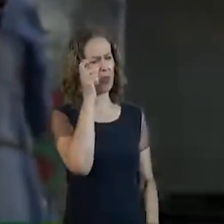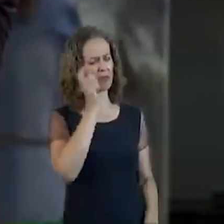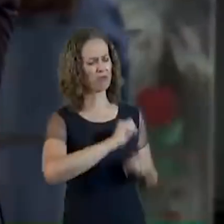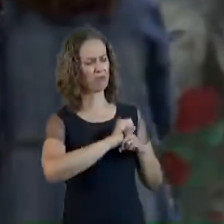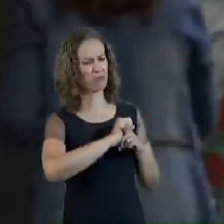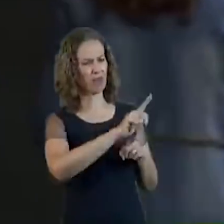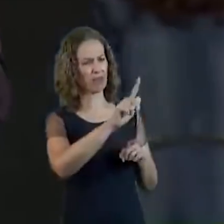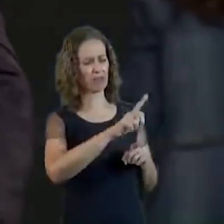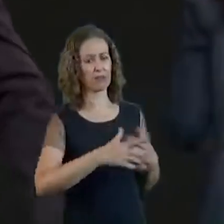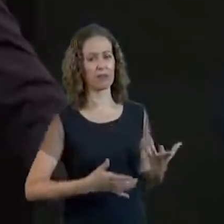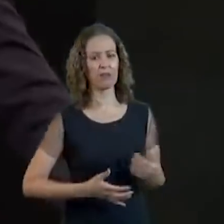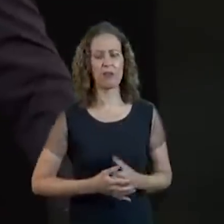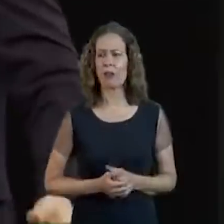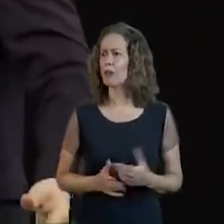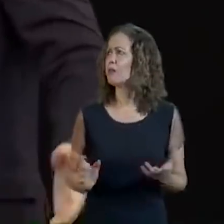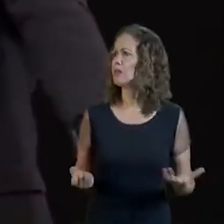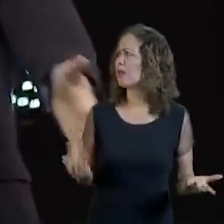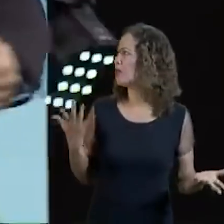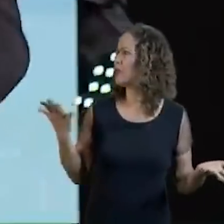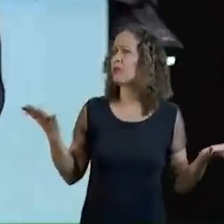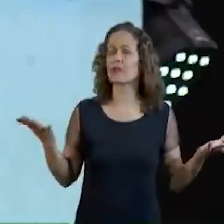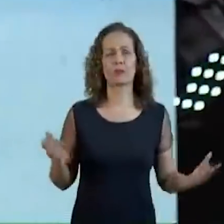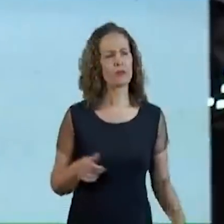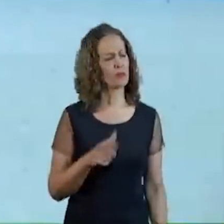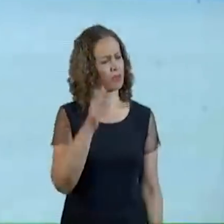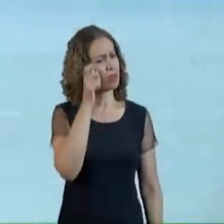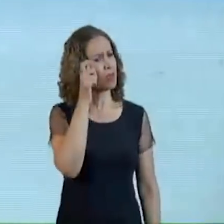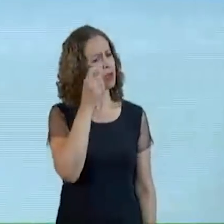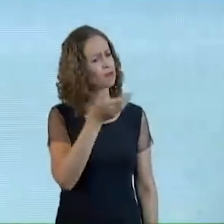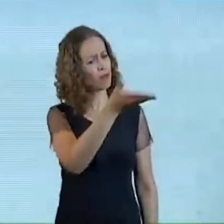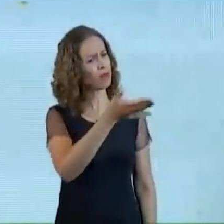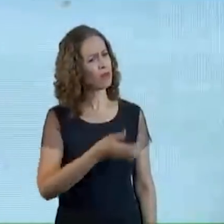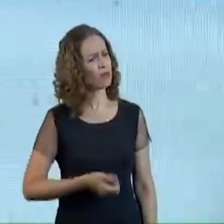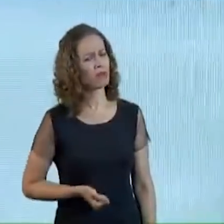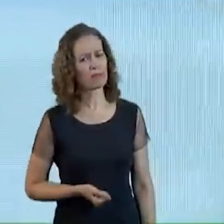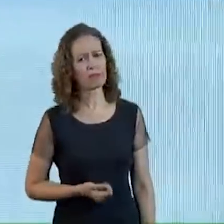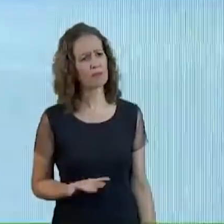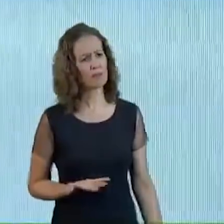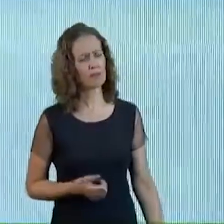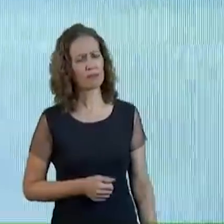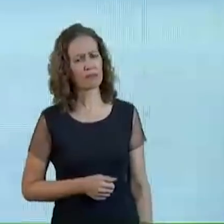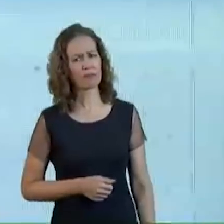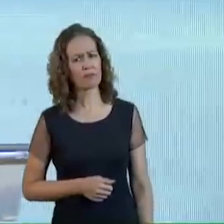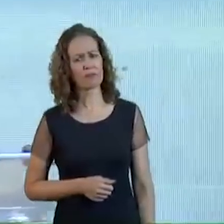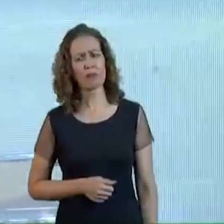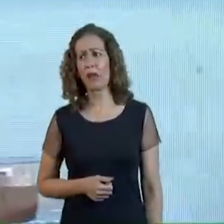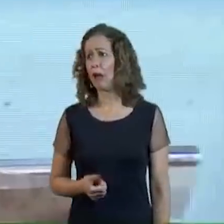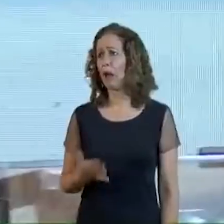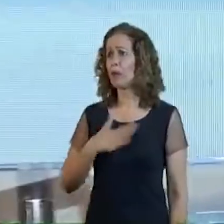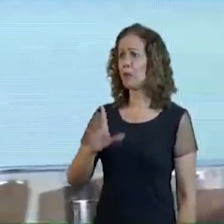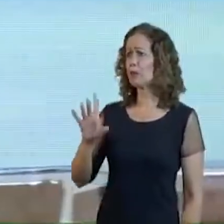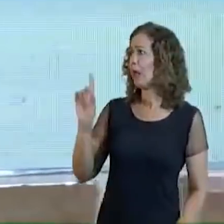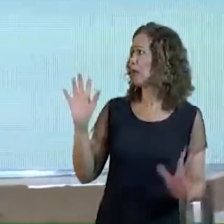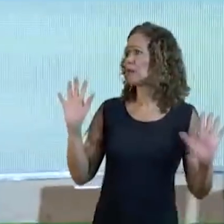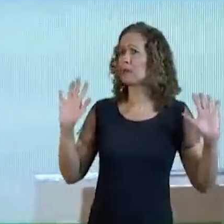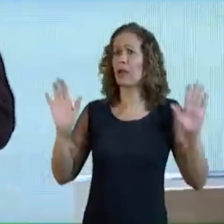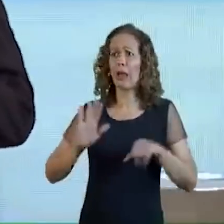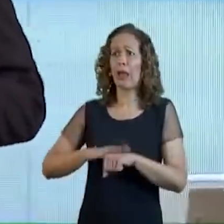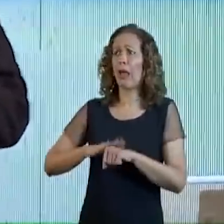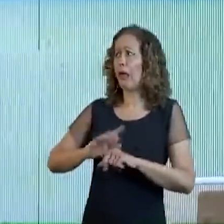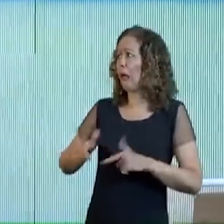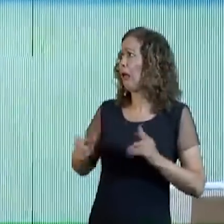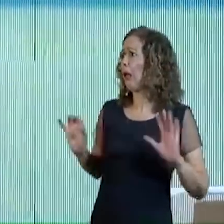Aí Ai, o é isso, pastor? Eu o demônio Estava aí Deu mais um outro Ai, Deus, o que nós temos que fazer?